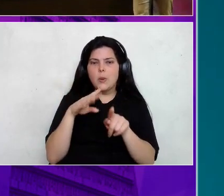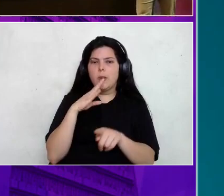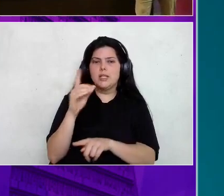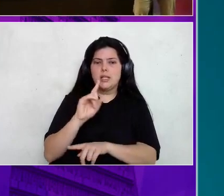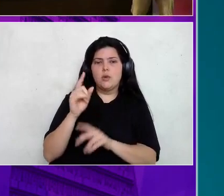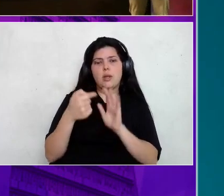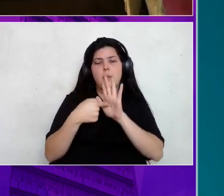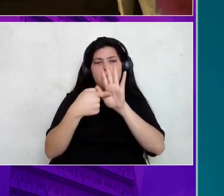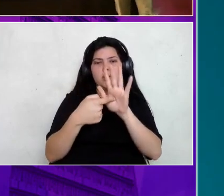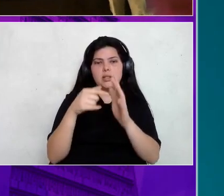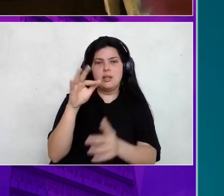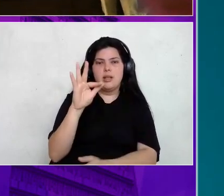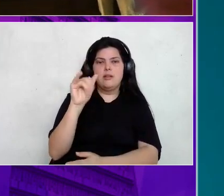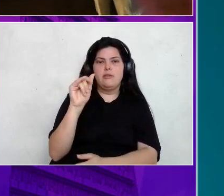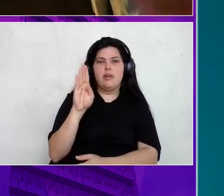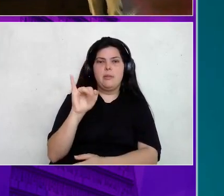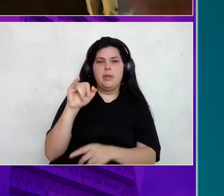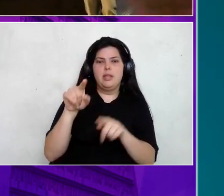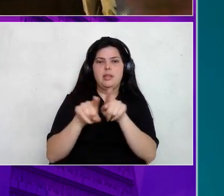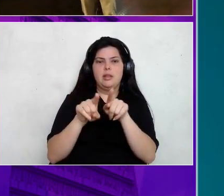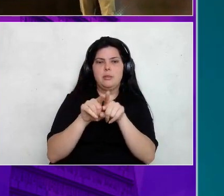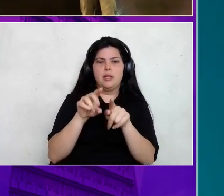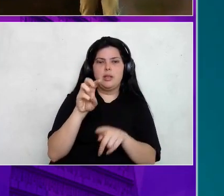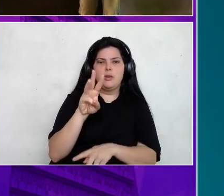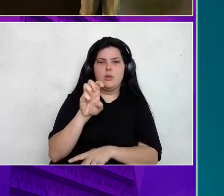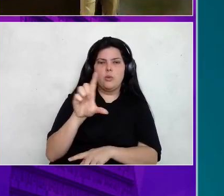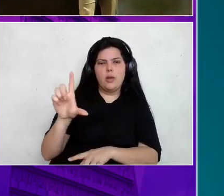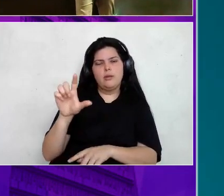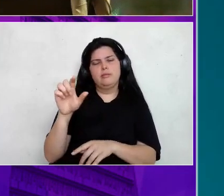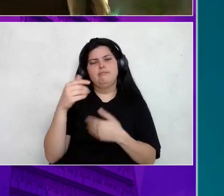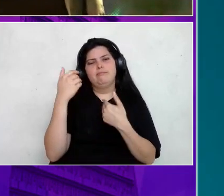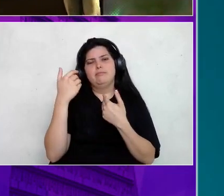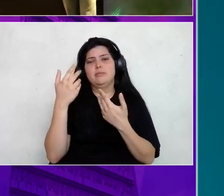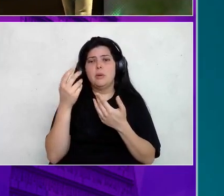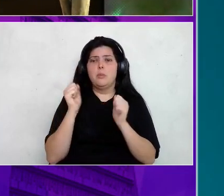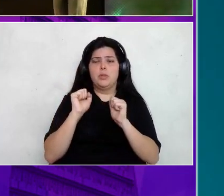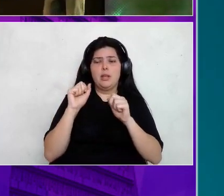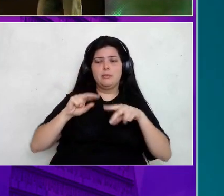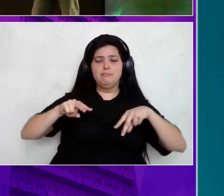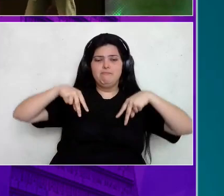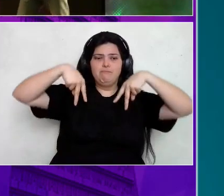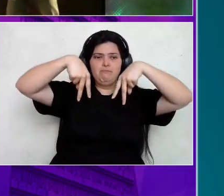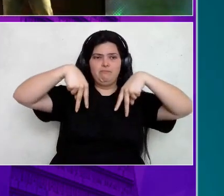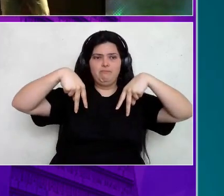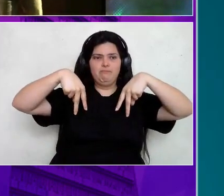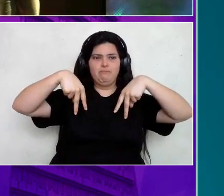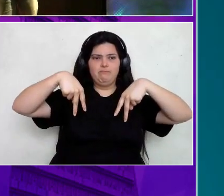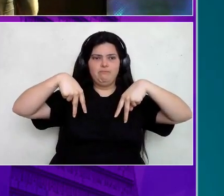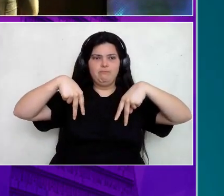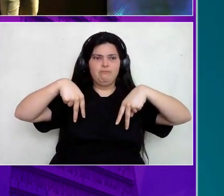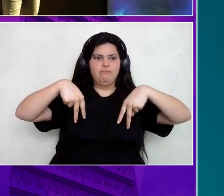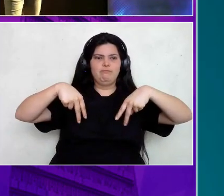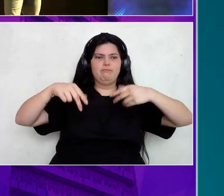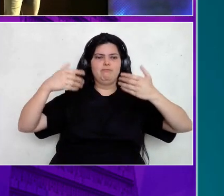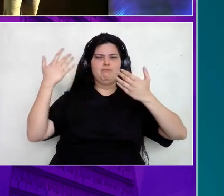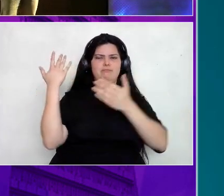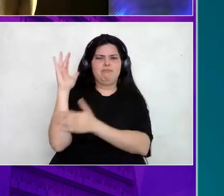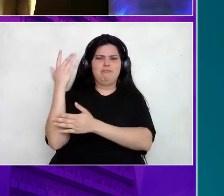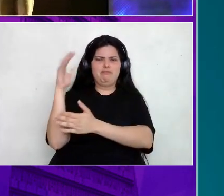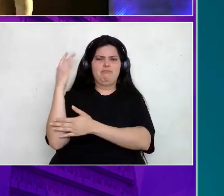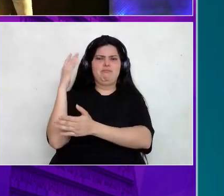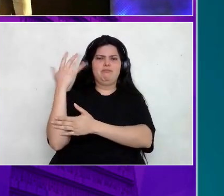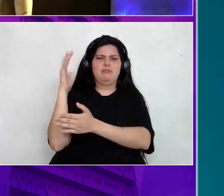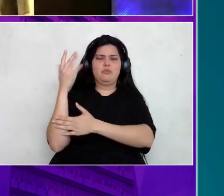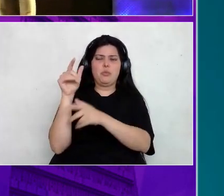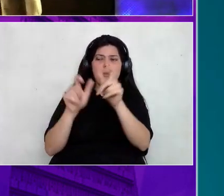Fabi e o Wellington, o El aqui, a Fabi, por favor, se vocês puderem levantar, uma salva de palmas para eles, pessoal. Por favor, eles são aí que organizam,